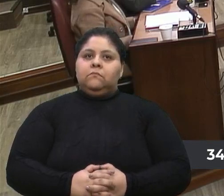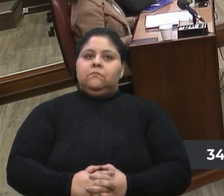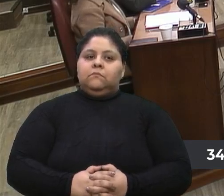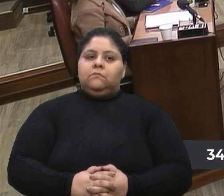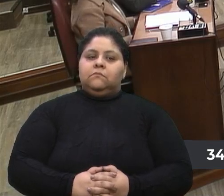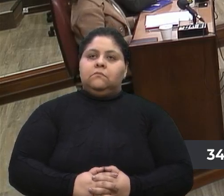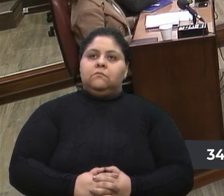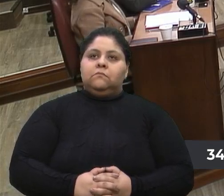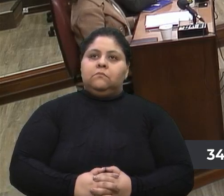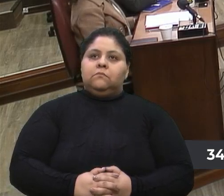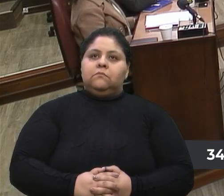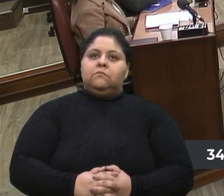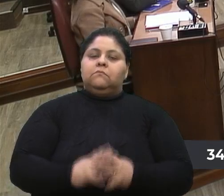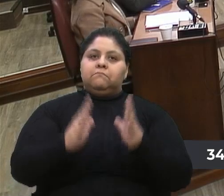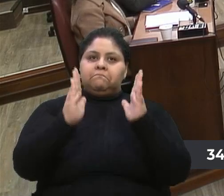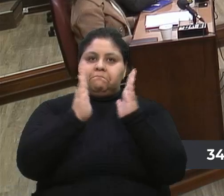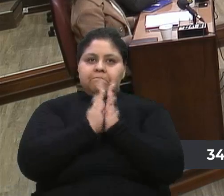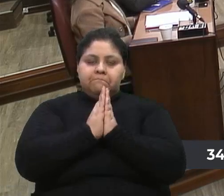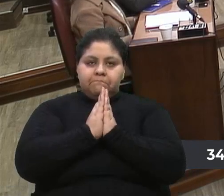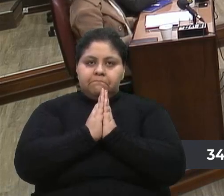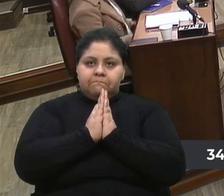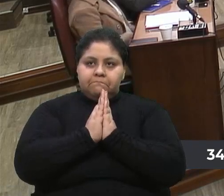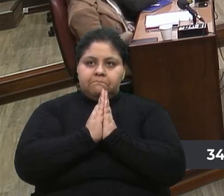Por favor, vamos...